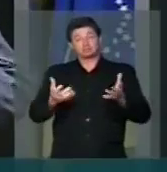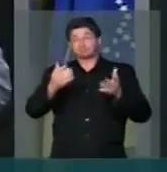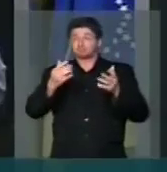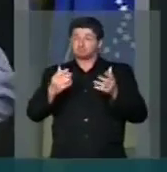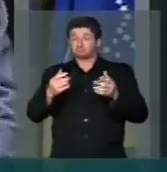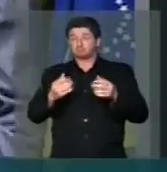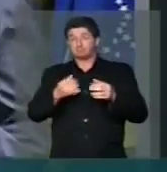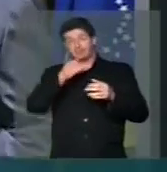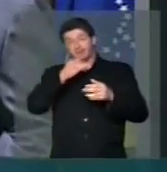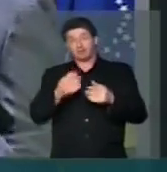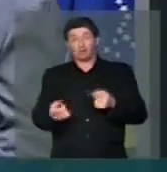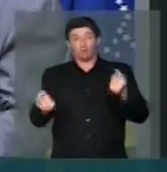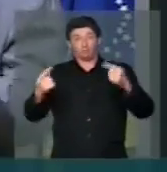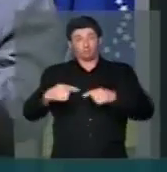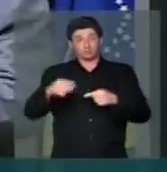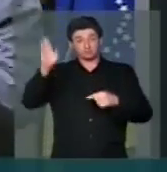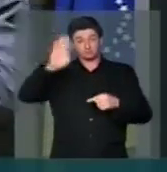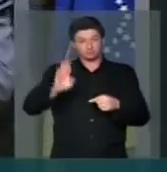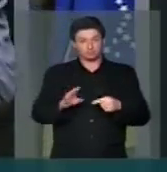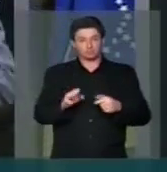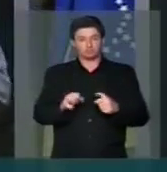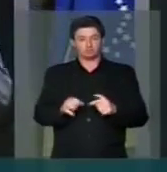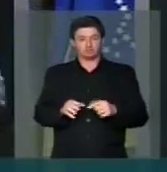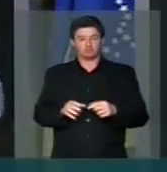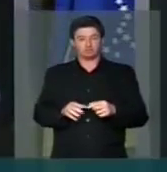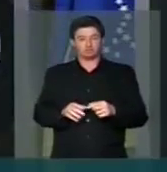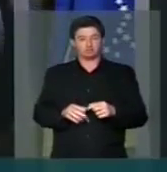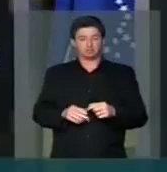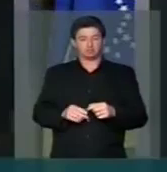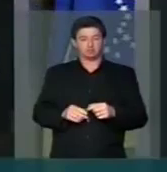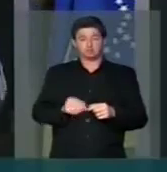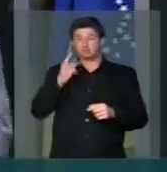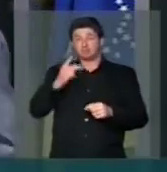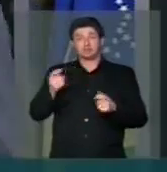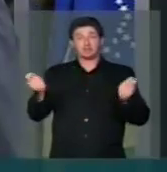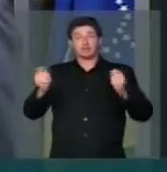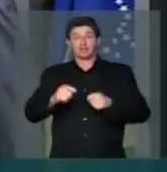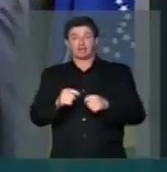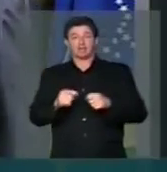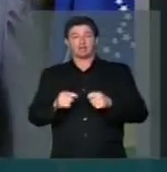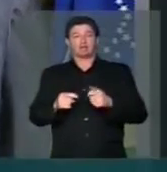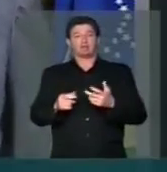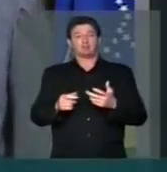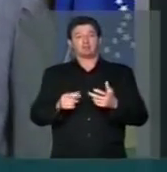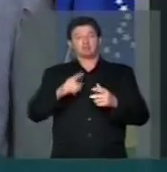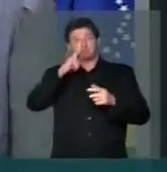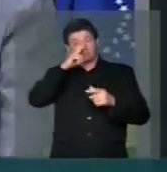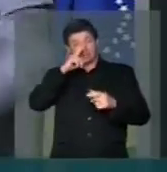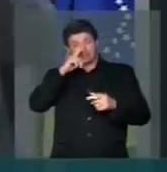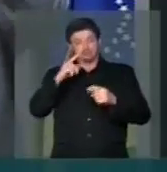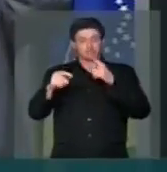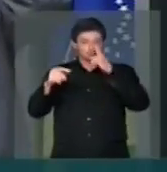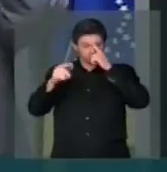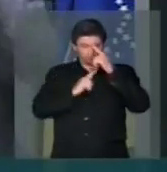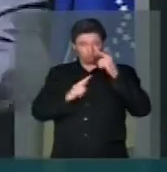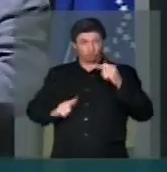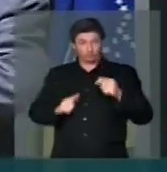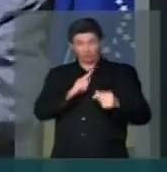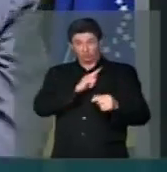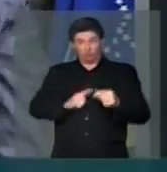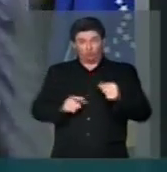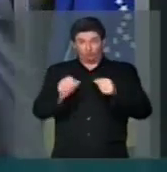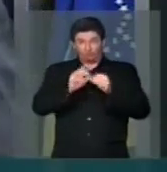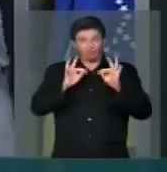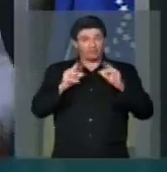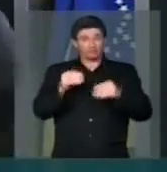oposição brasileira não teve ainda a capacidade de criar uma crise para este governo. Esse governo cria